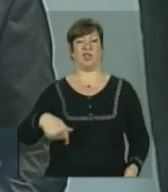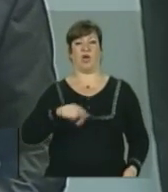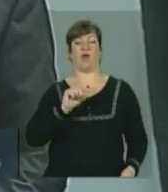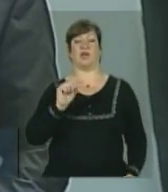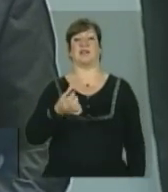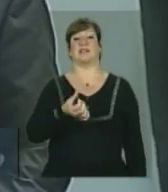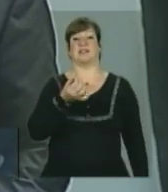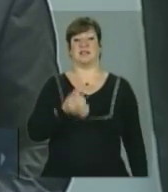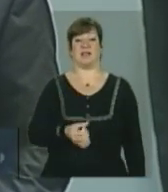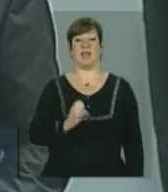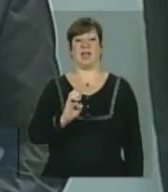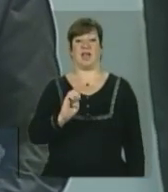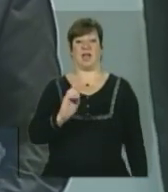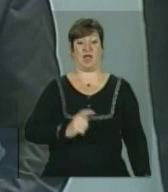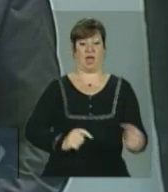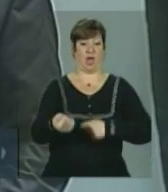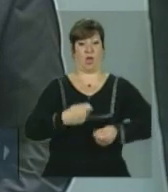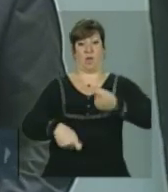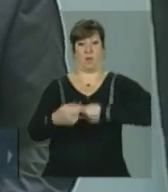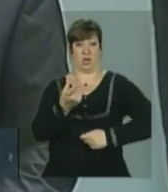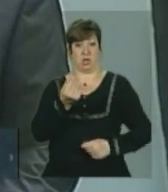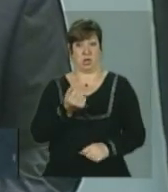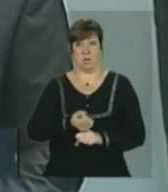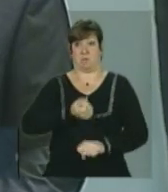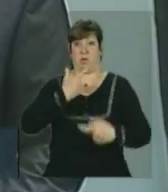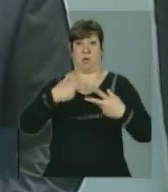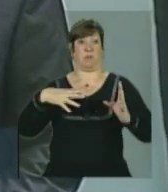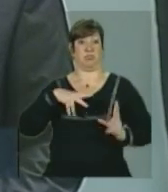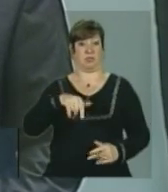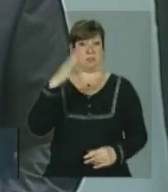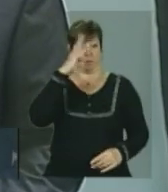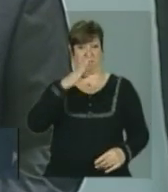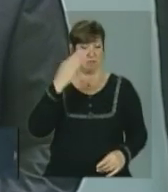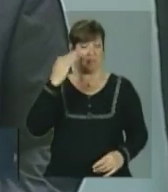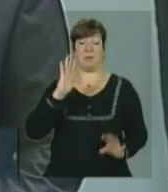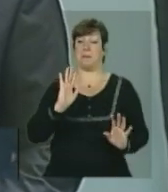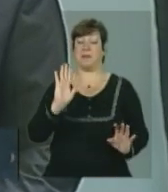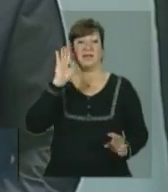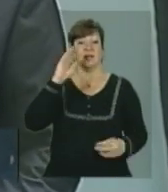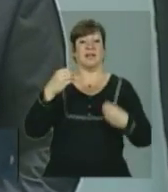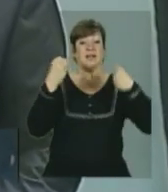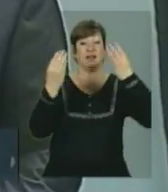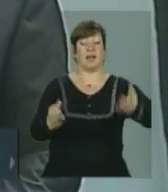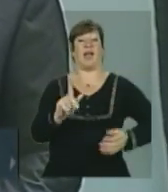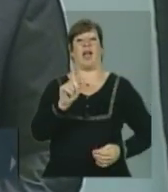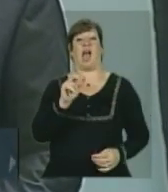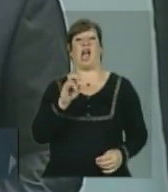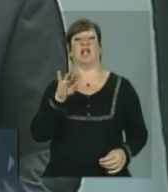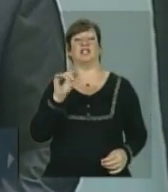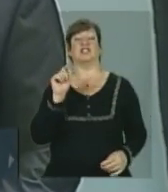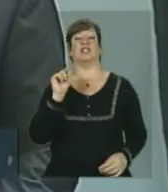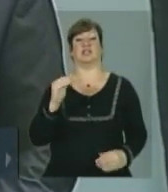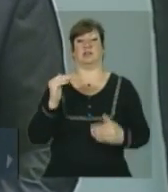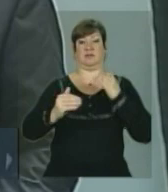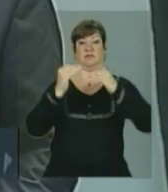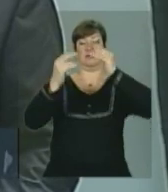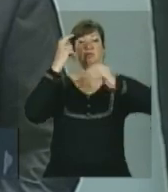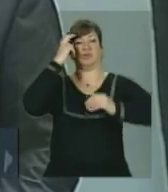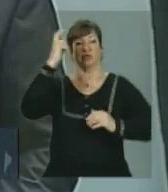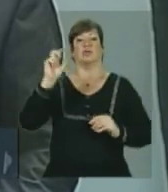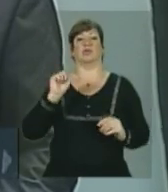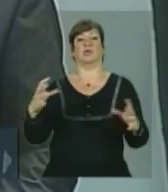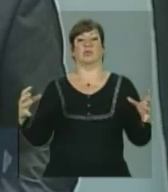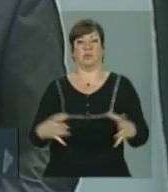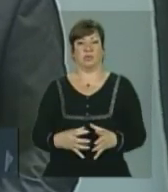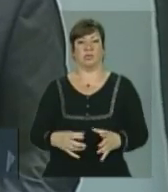economia do mundo como somos se nós não garantimos a todos o direito ao desenvolvimento intelectual